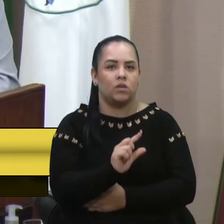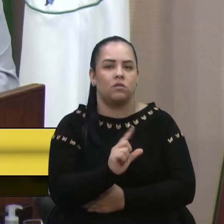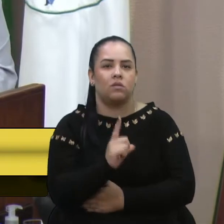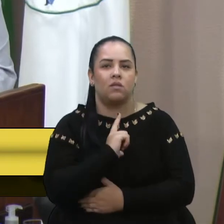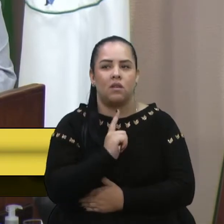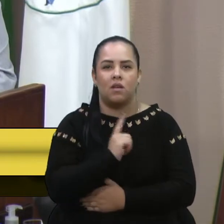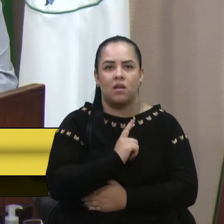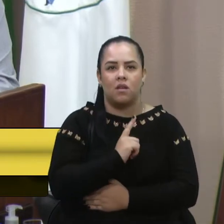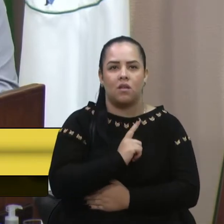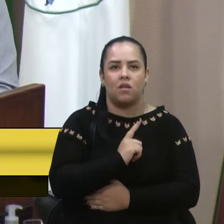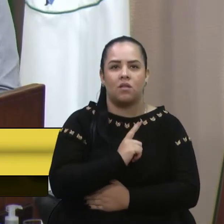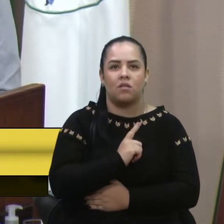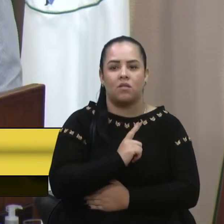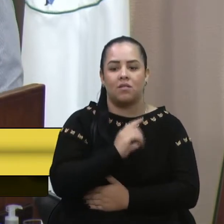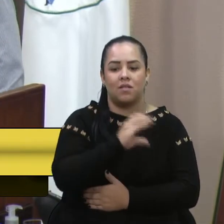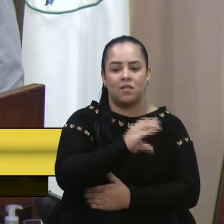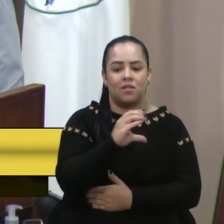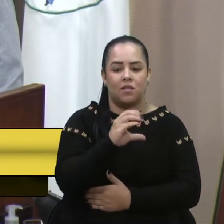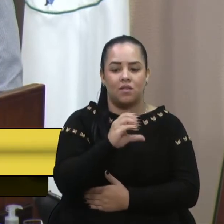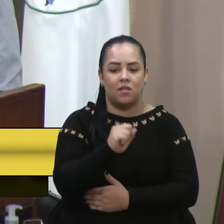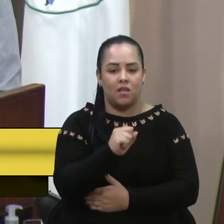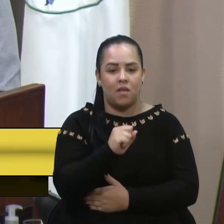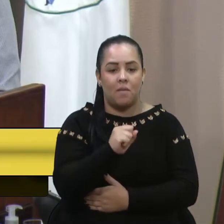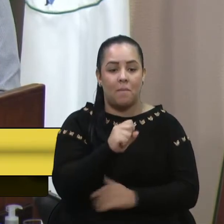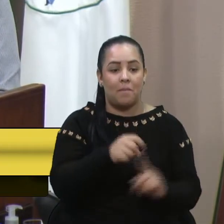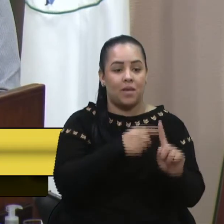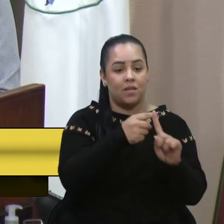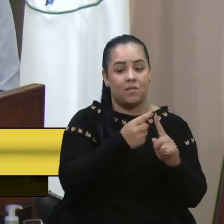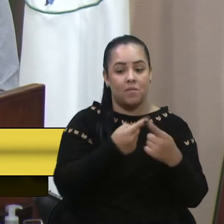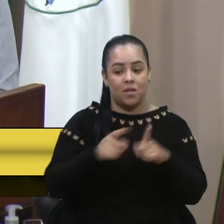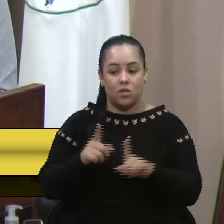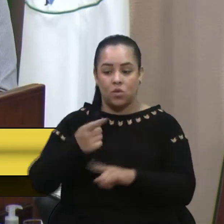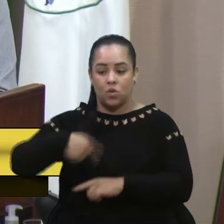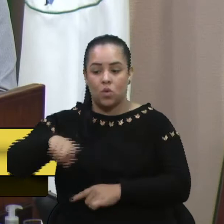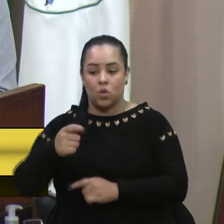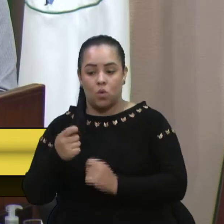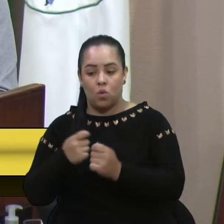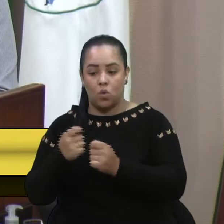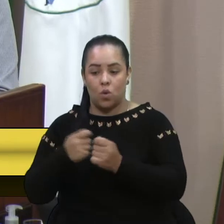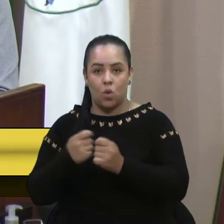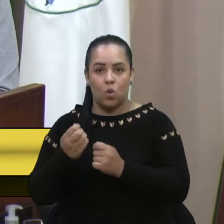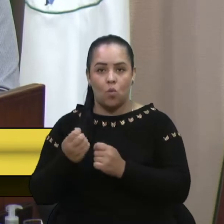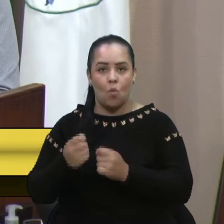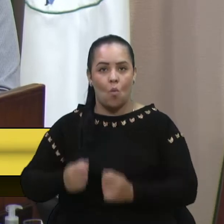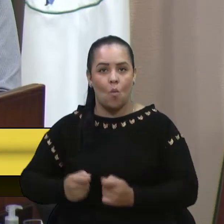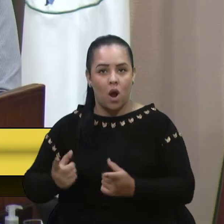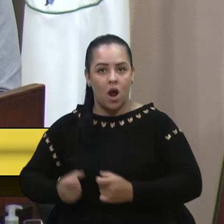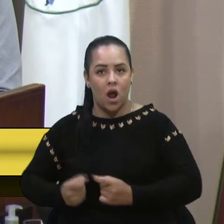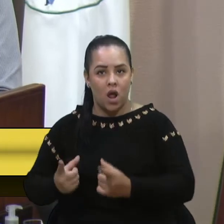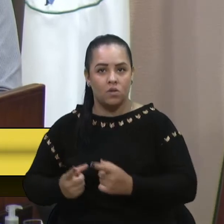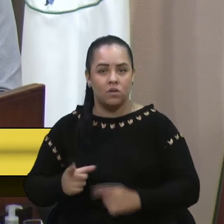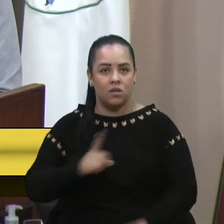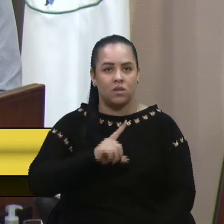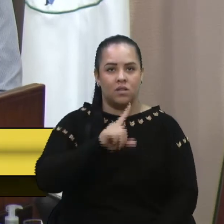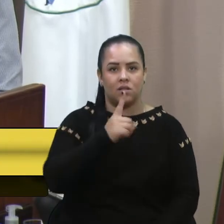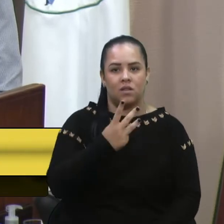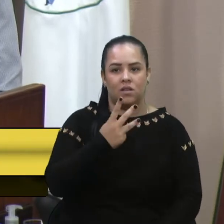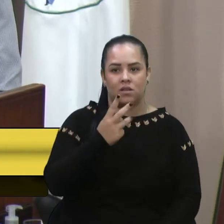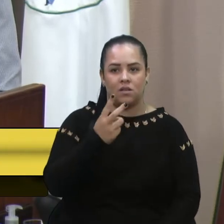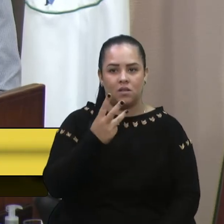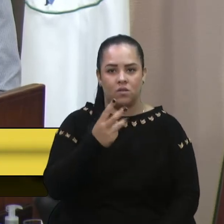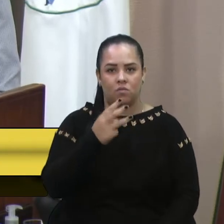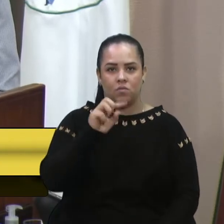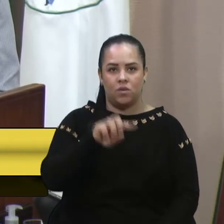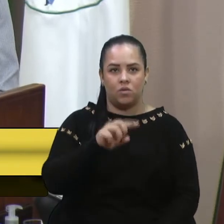um número de CC a mais, mas a gente conseguiu controlar no gasto. Então, no gasto, a gente tem um gasto a menos de R$ 13.533,00, estamos